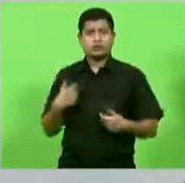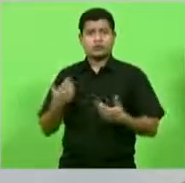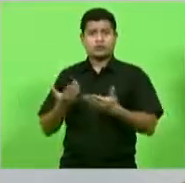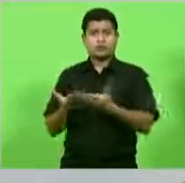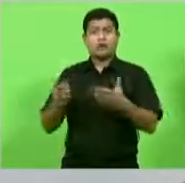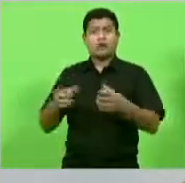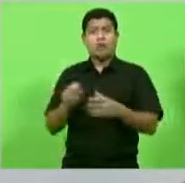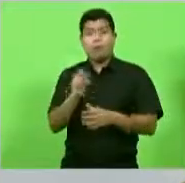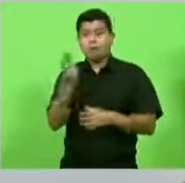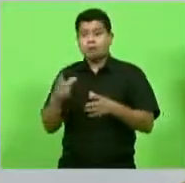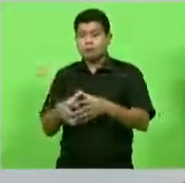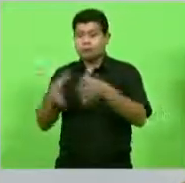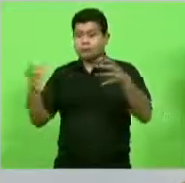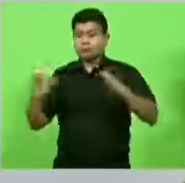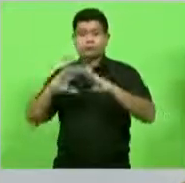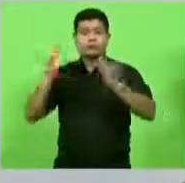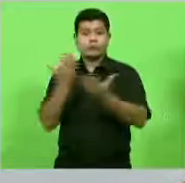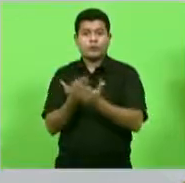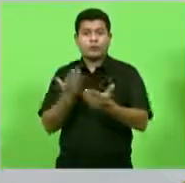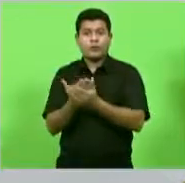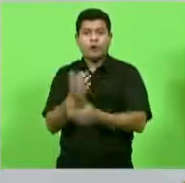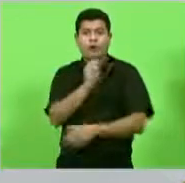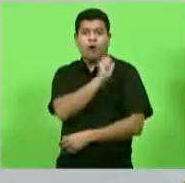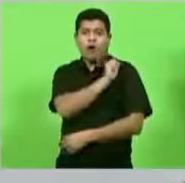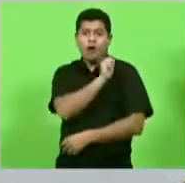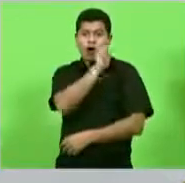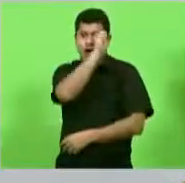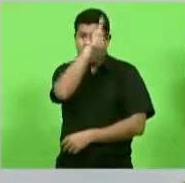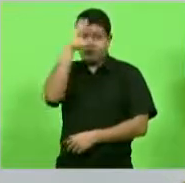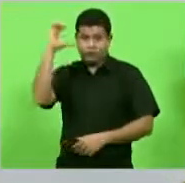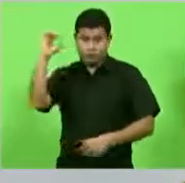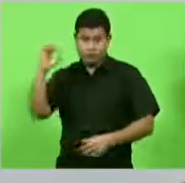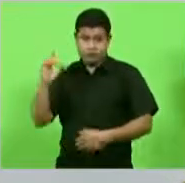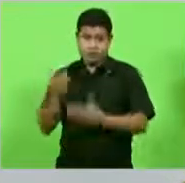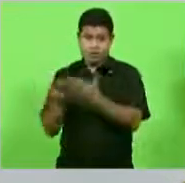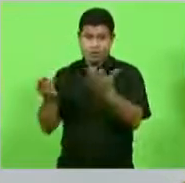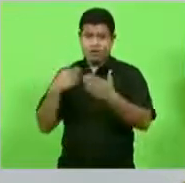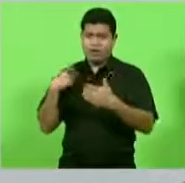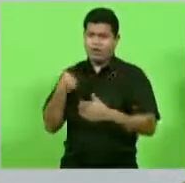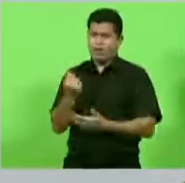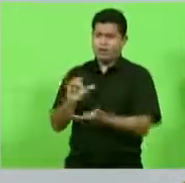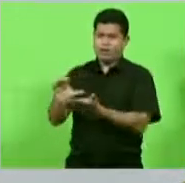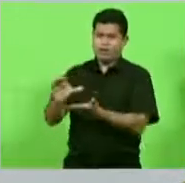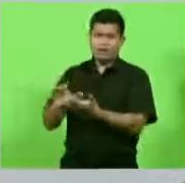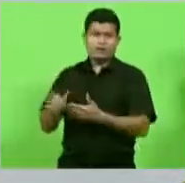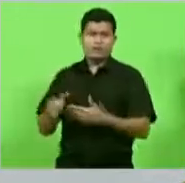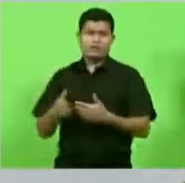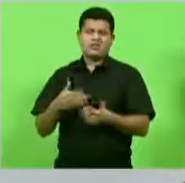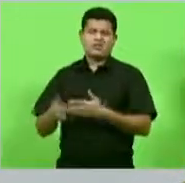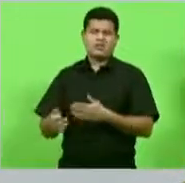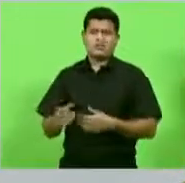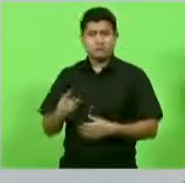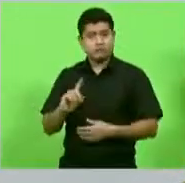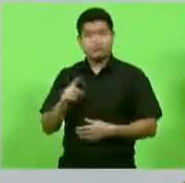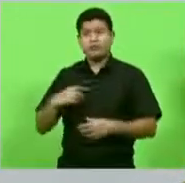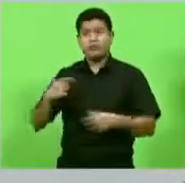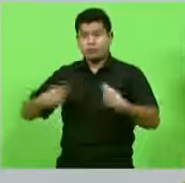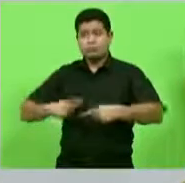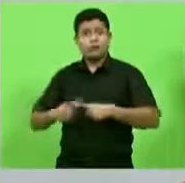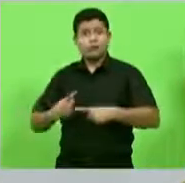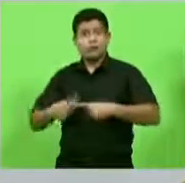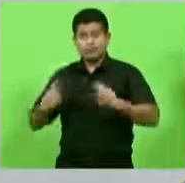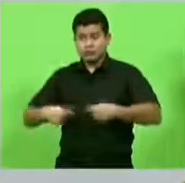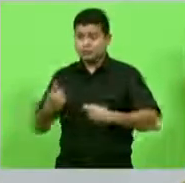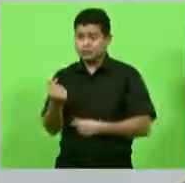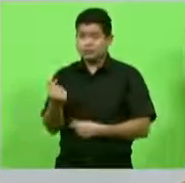creche porque você está colocando o dinheiro apenas por colocar não porque lá muitas vezes tem um número x de crianças